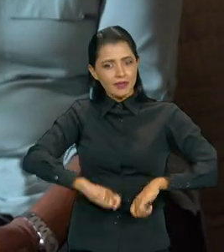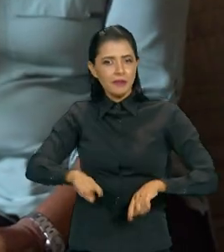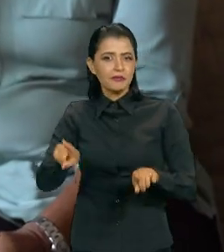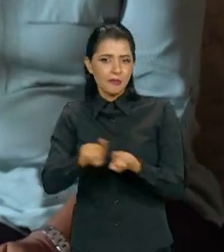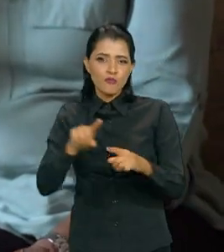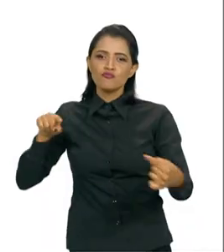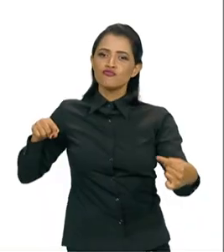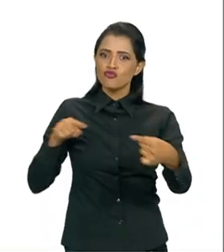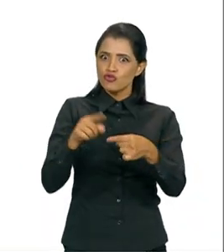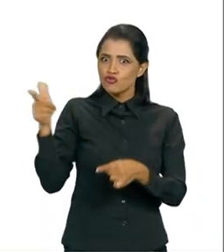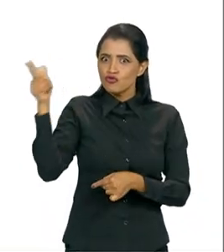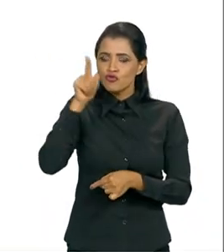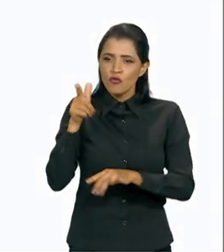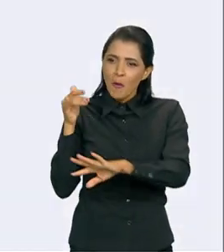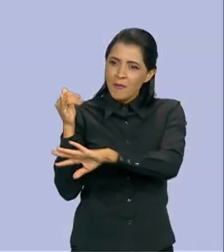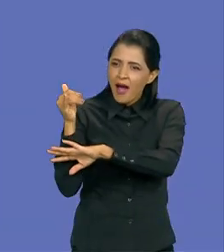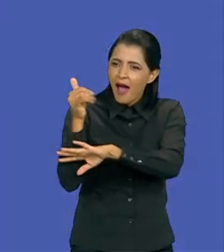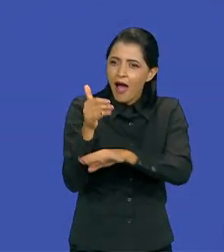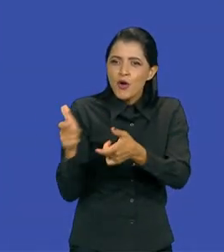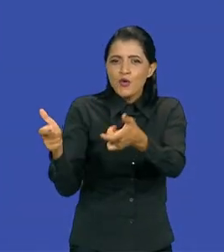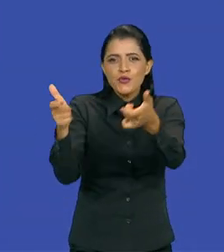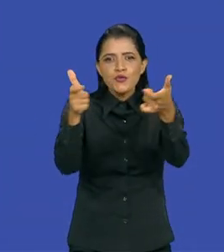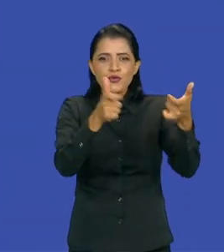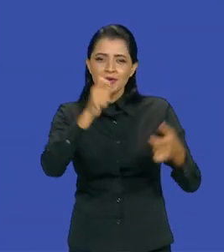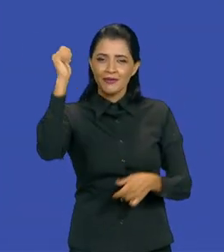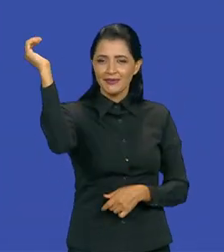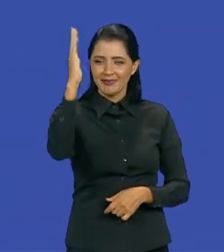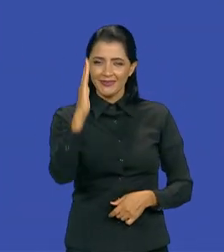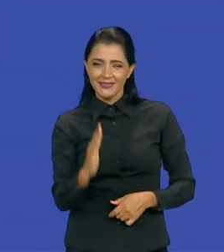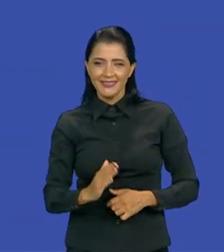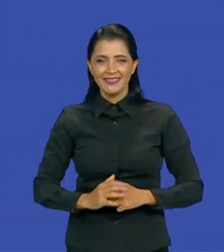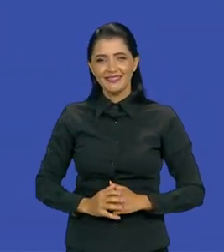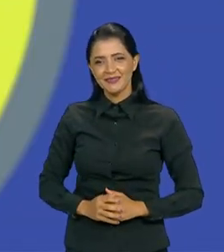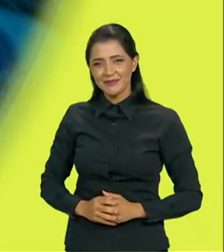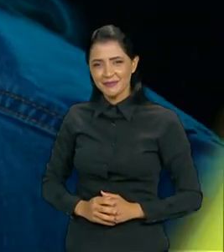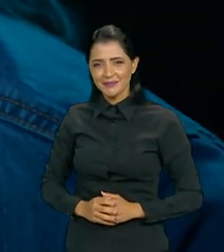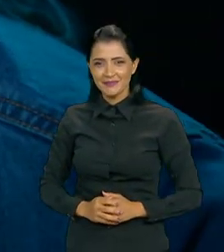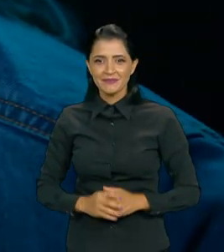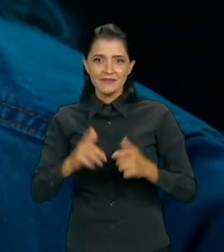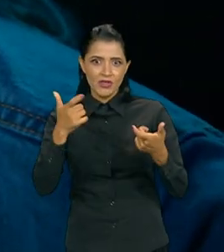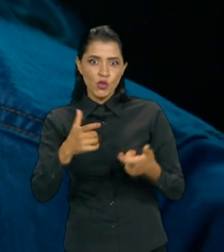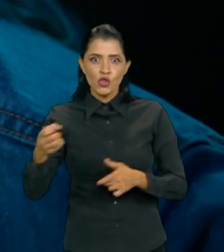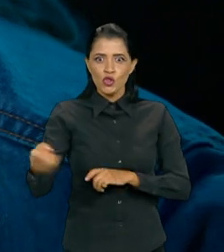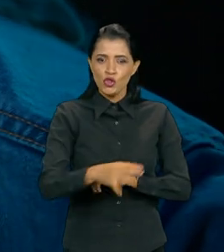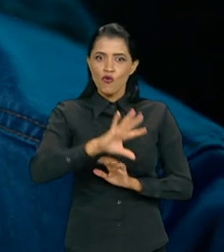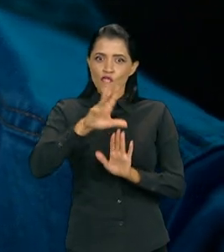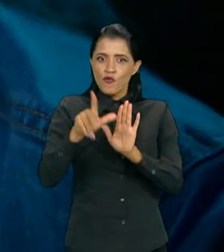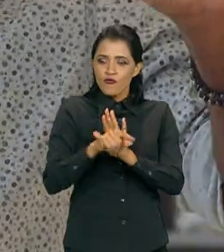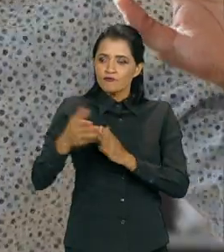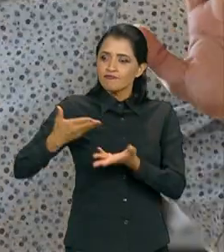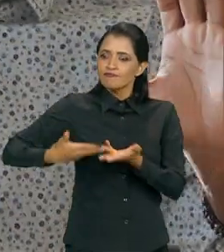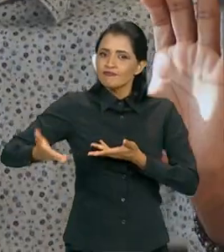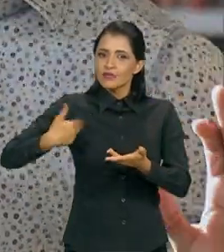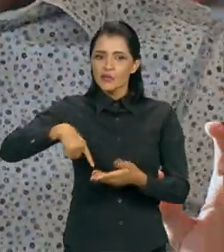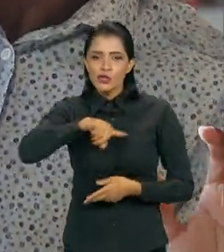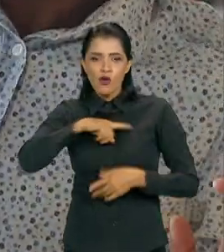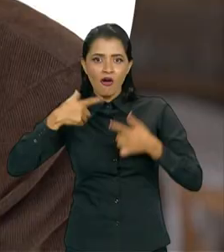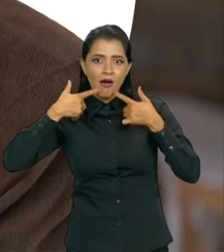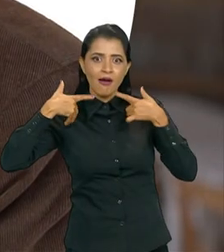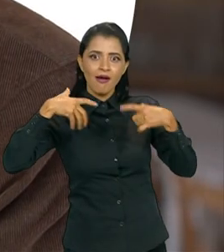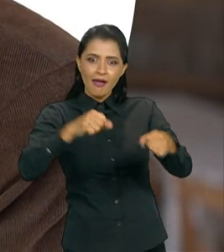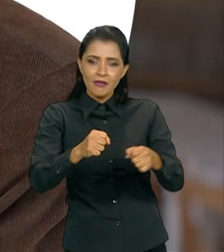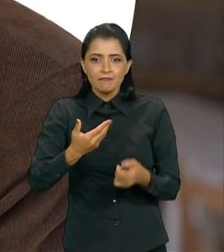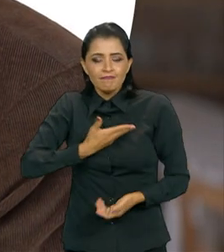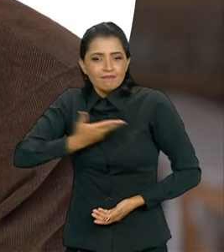a missão de chegar a todos os cantos do nosso país. O novo símbolo dialoga com a nossa linguagem,